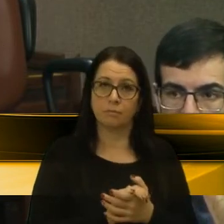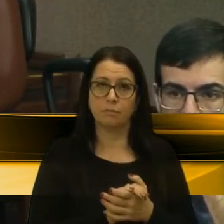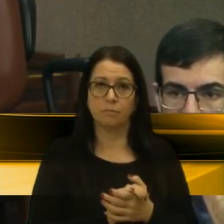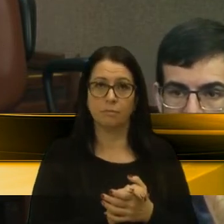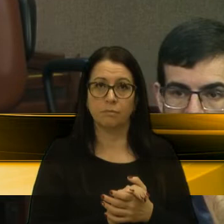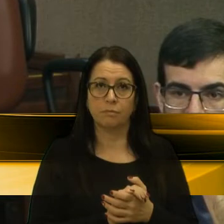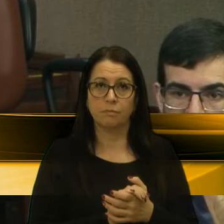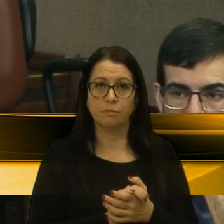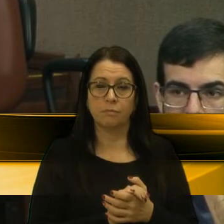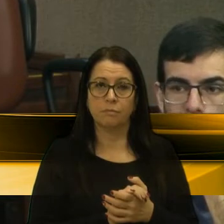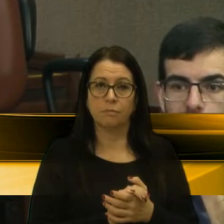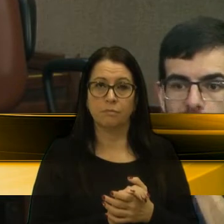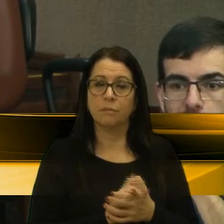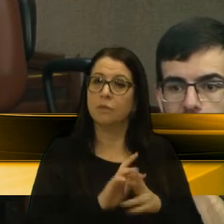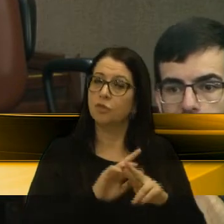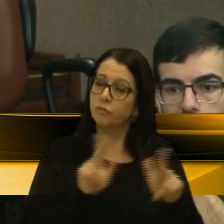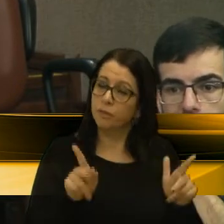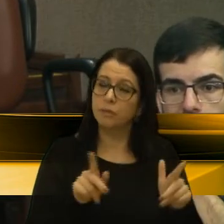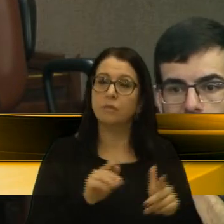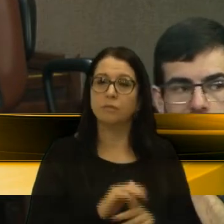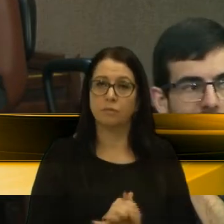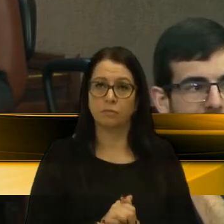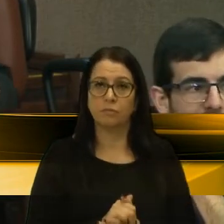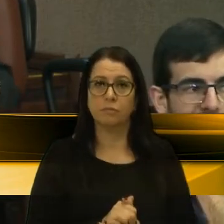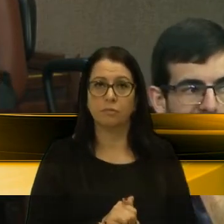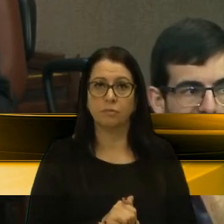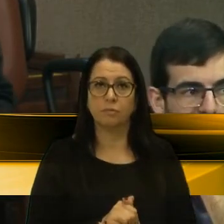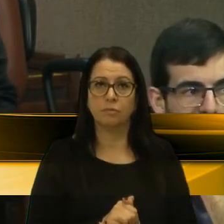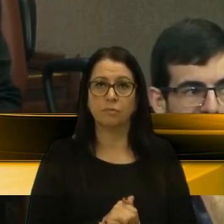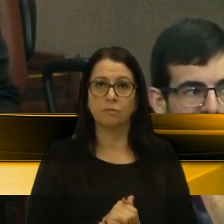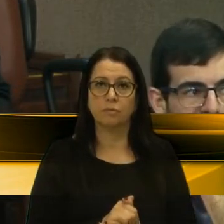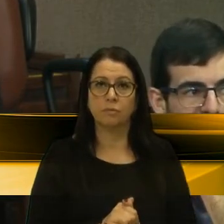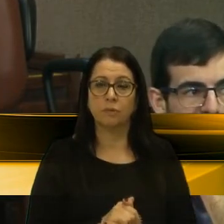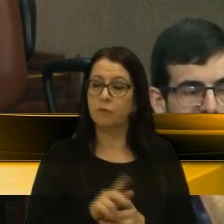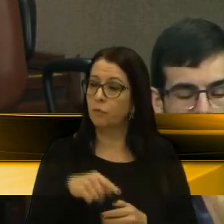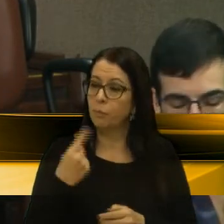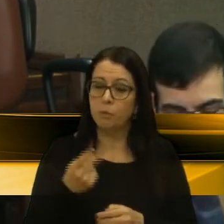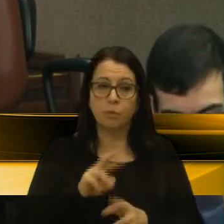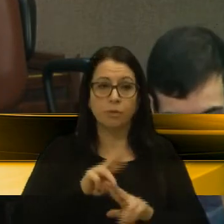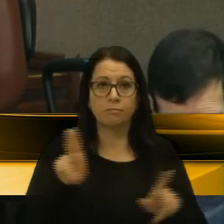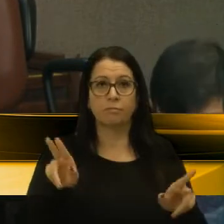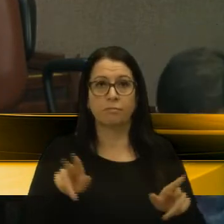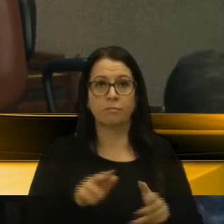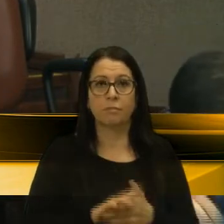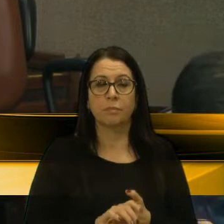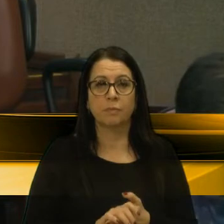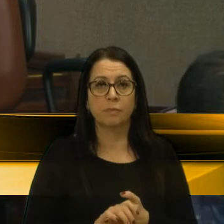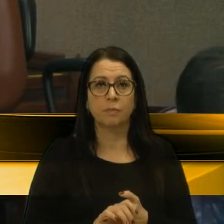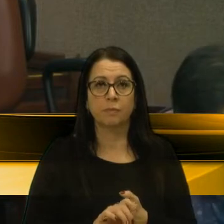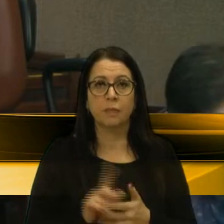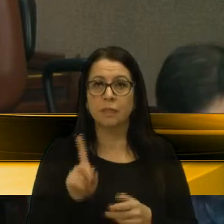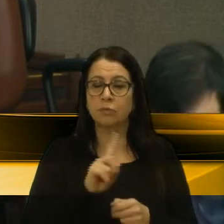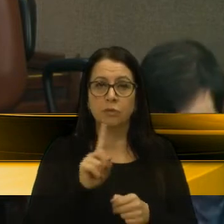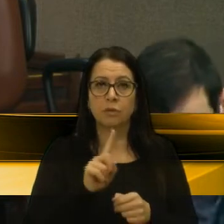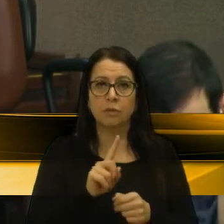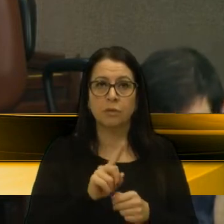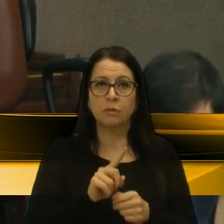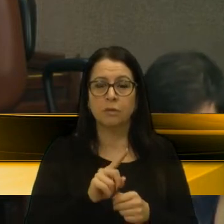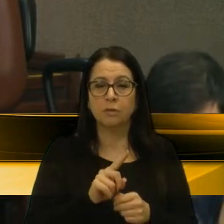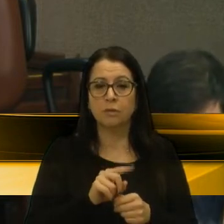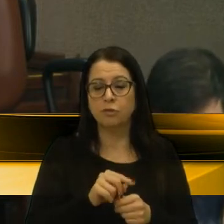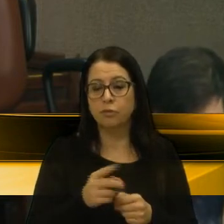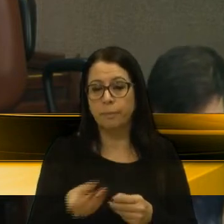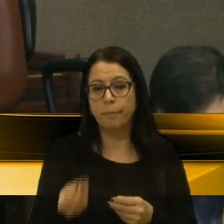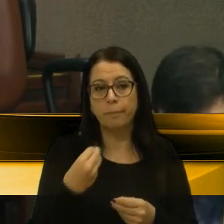E foi diferente a situação, completamente diferente, de não mandarem representante,